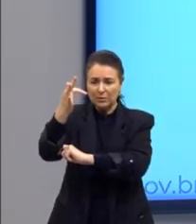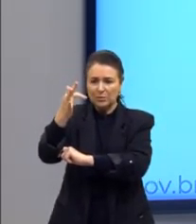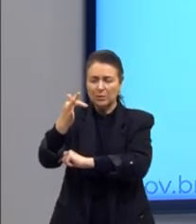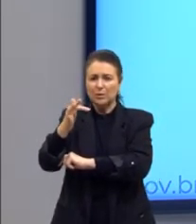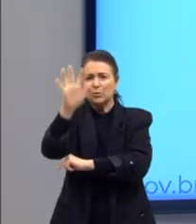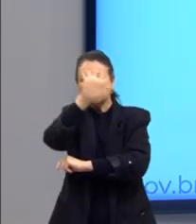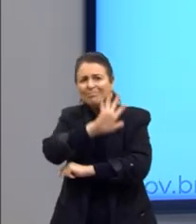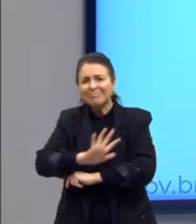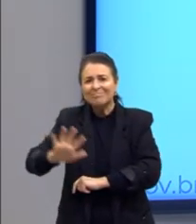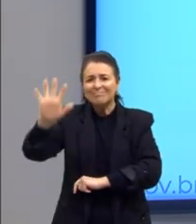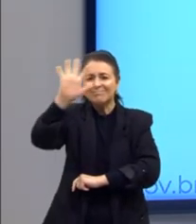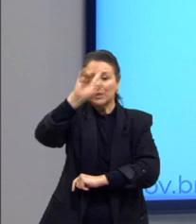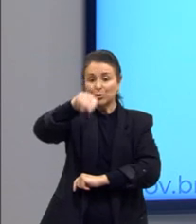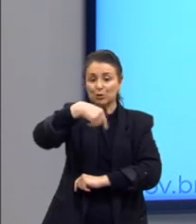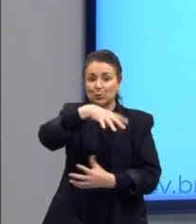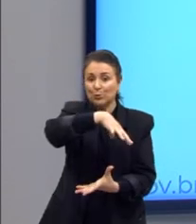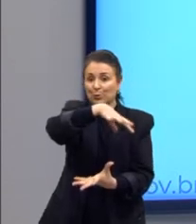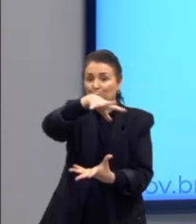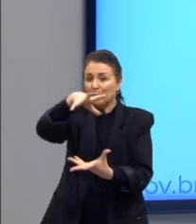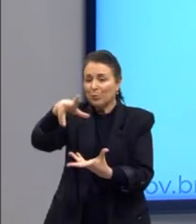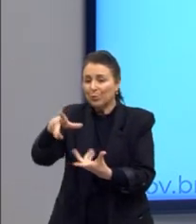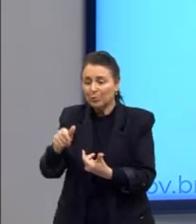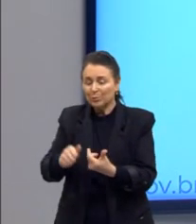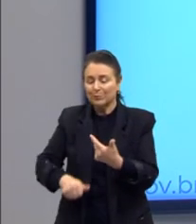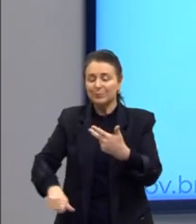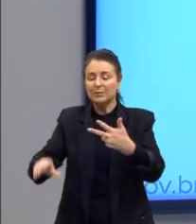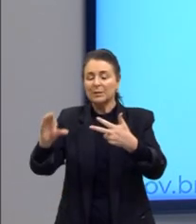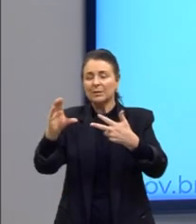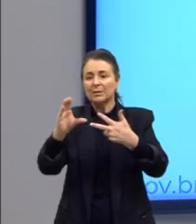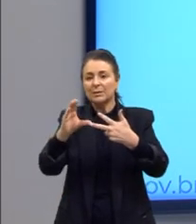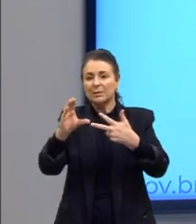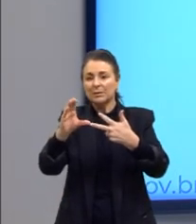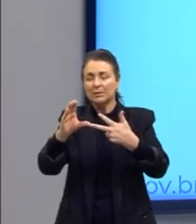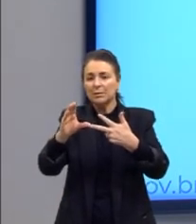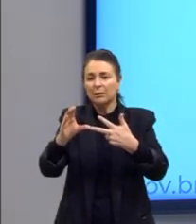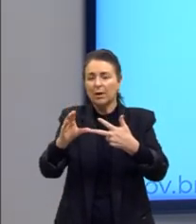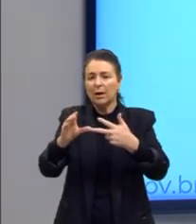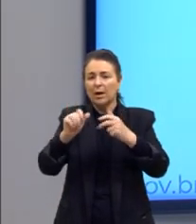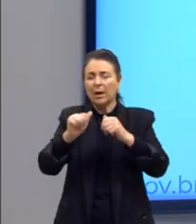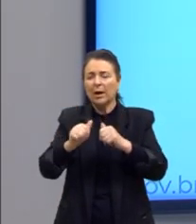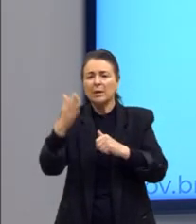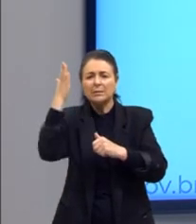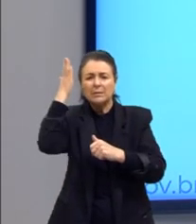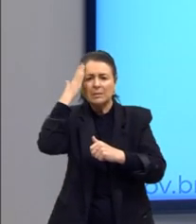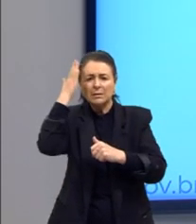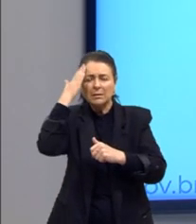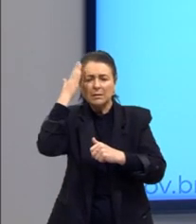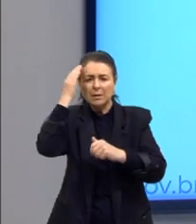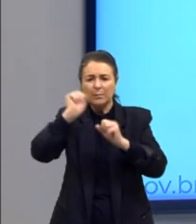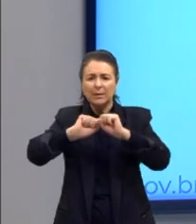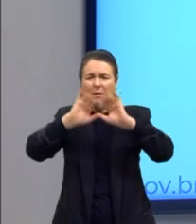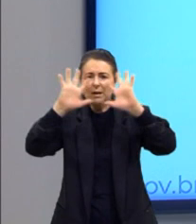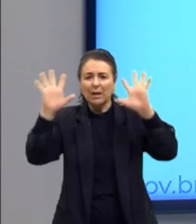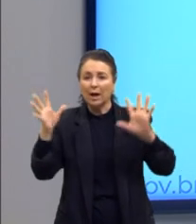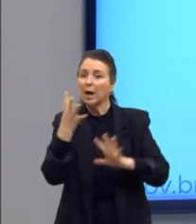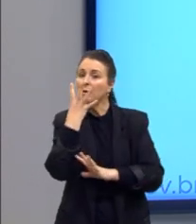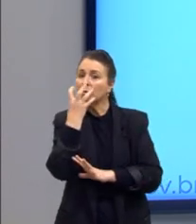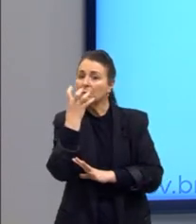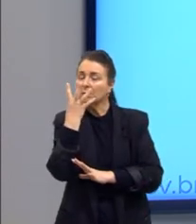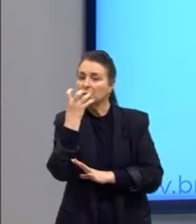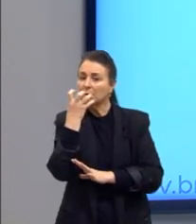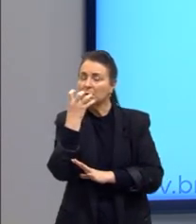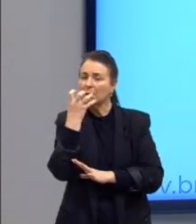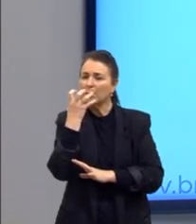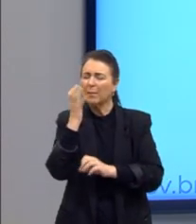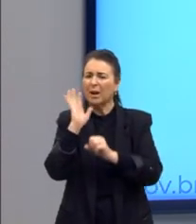plenitude, um outro mundo? Não. Letra C. É o discernimento proposto por Nietzsche para levar à supressão da